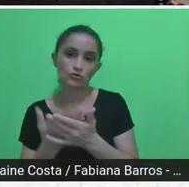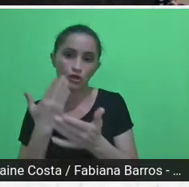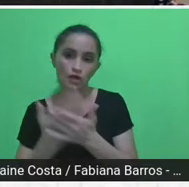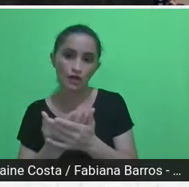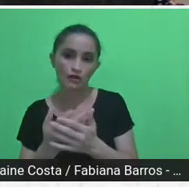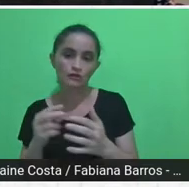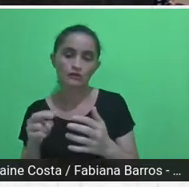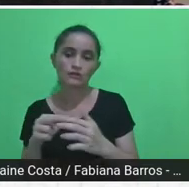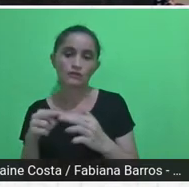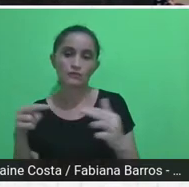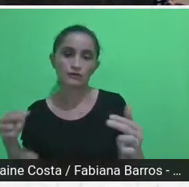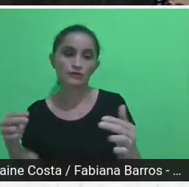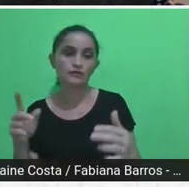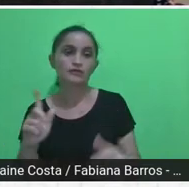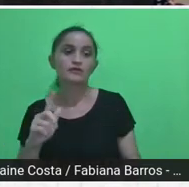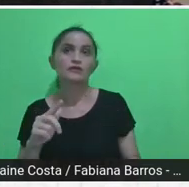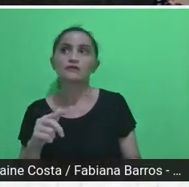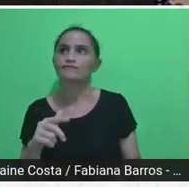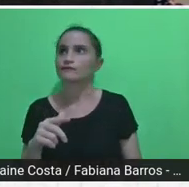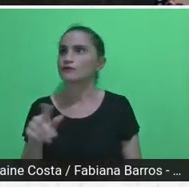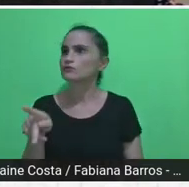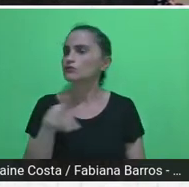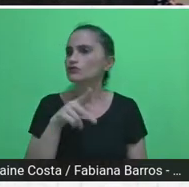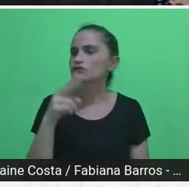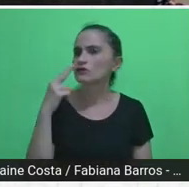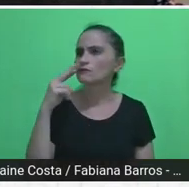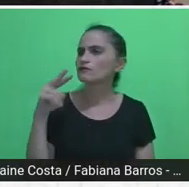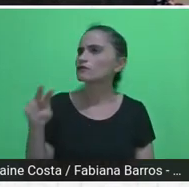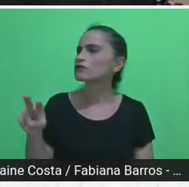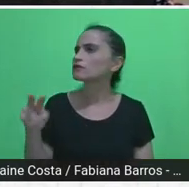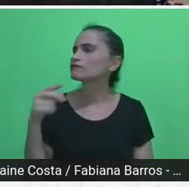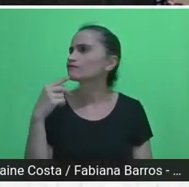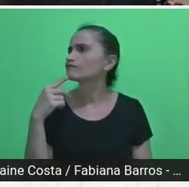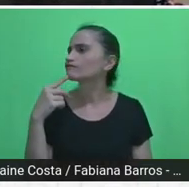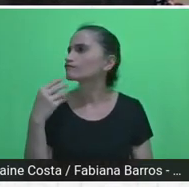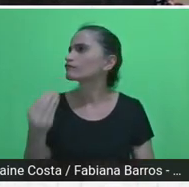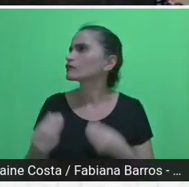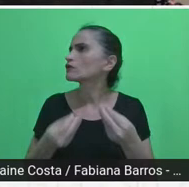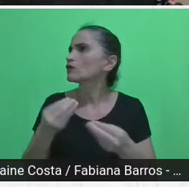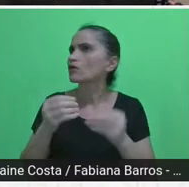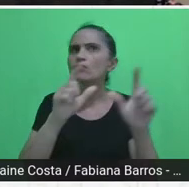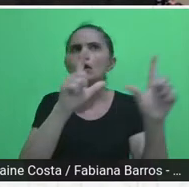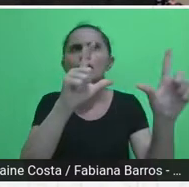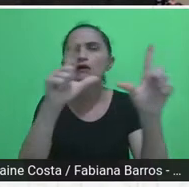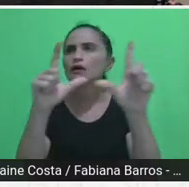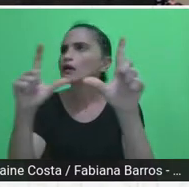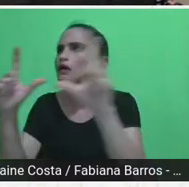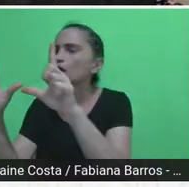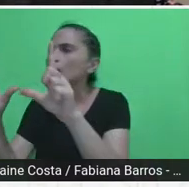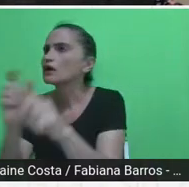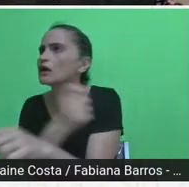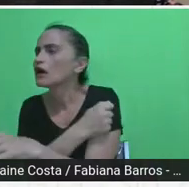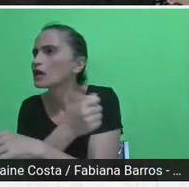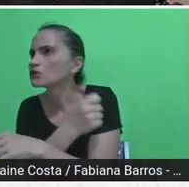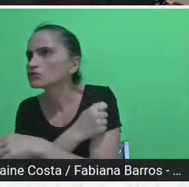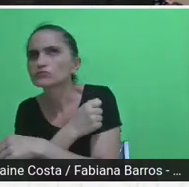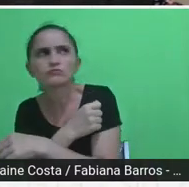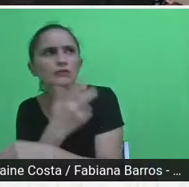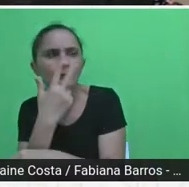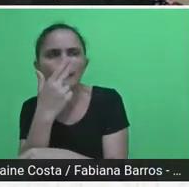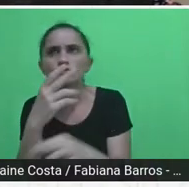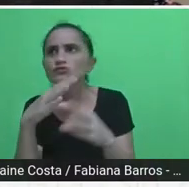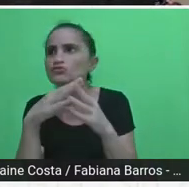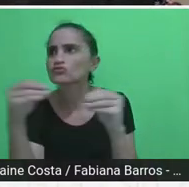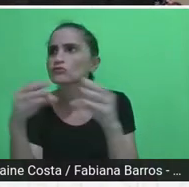aquelas carinhas iam sumindo, iam virando bolinhas cada vez mais. Então, nós resolvemos dar uma certa reviravolta nessa